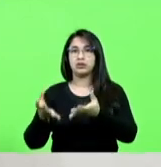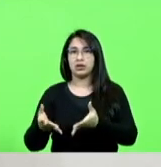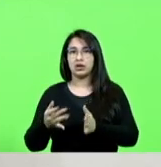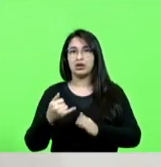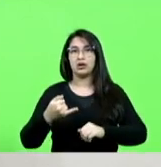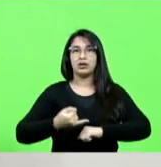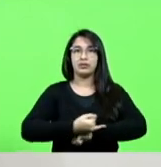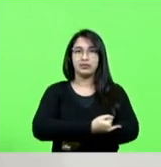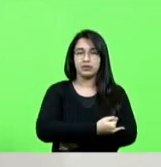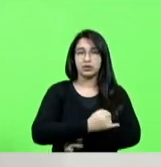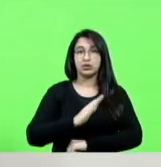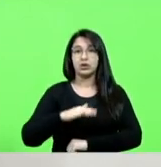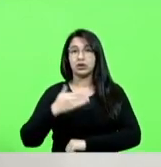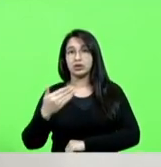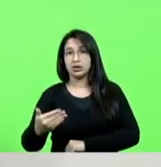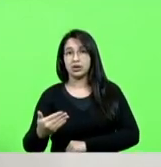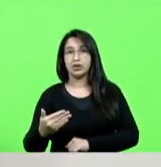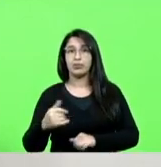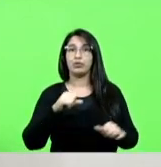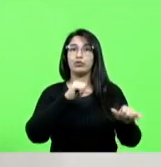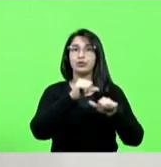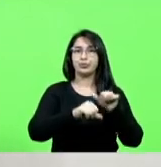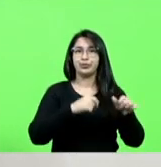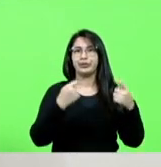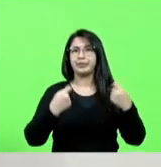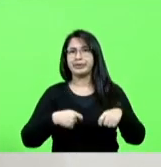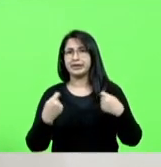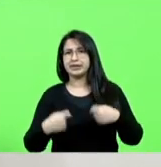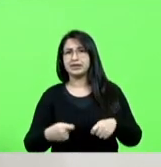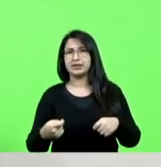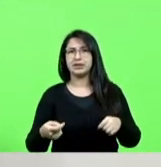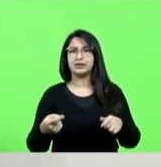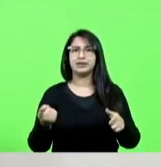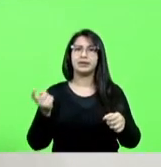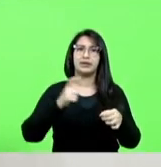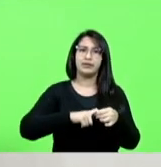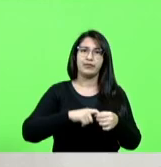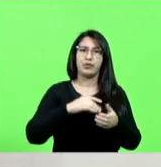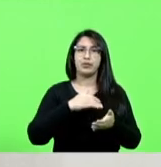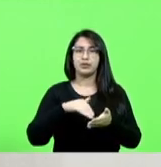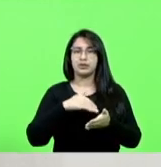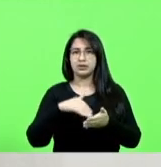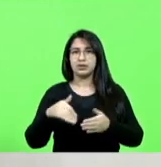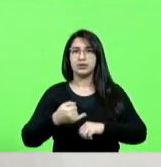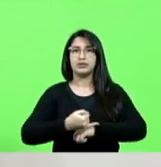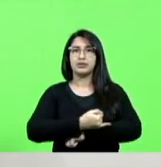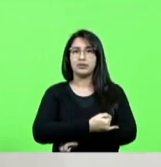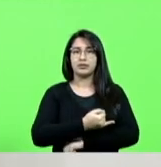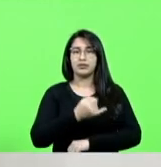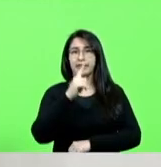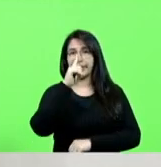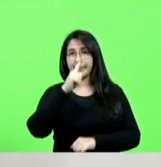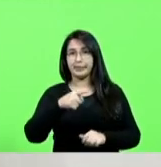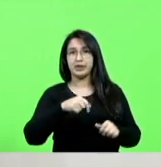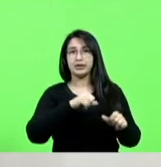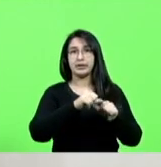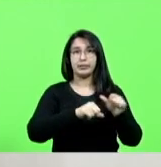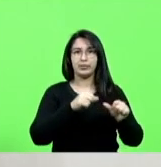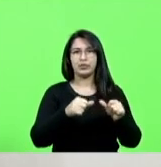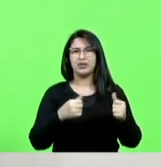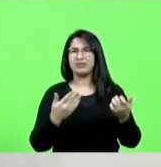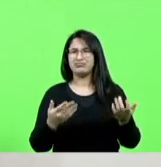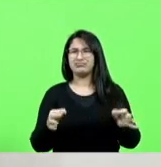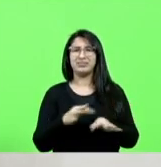a Secretaria de Infraestrutura manda corrigir uma coisa corrige aquela coisa volta para a Secretaria de Infraestrutura manda corrigir outra coisa aí não